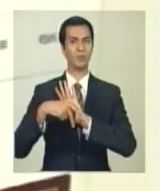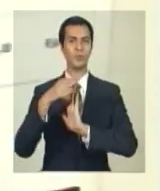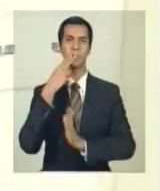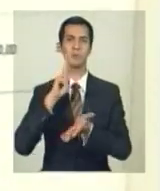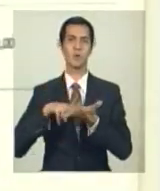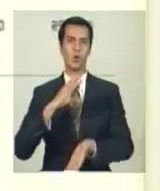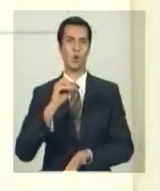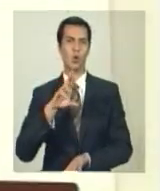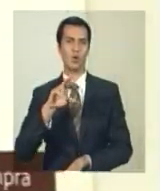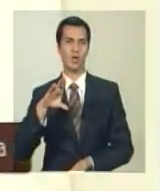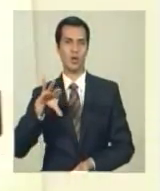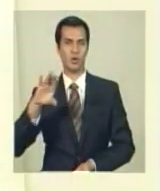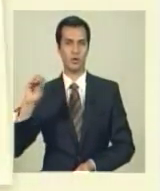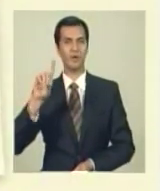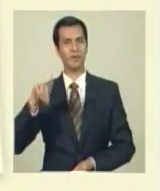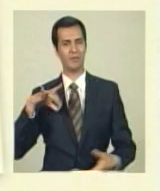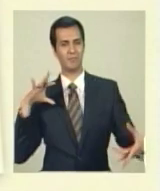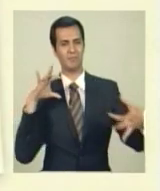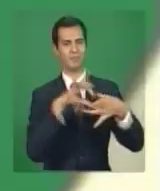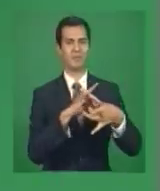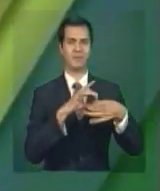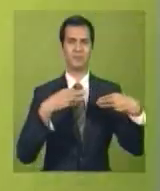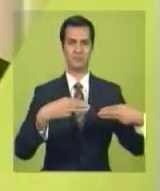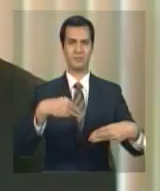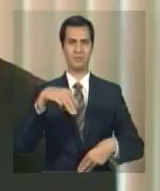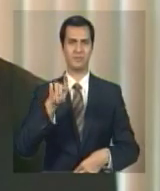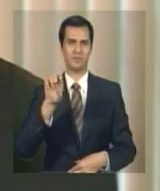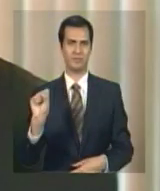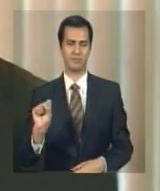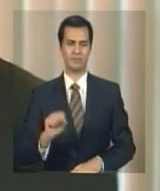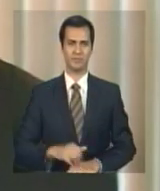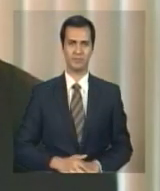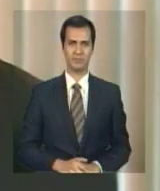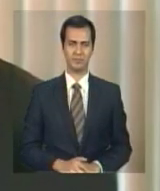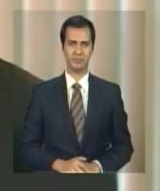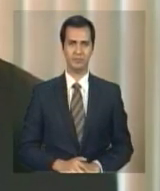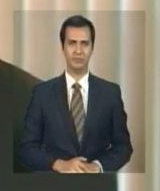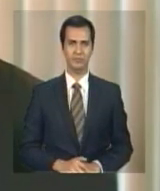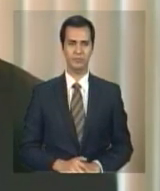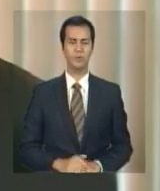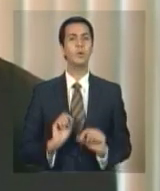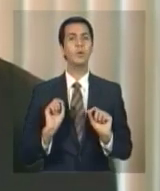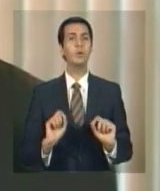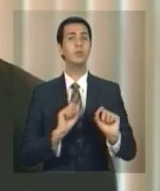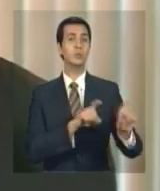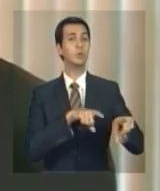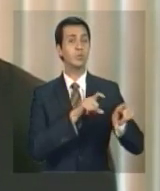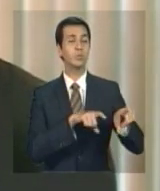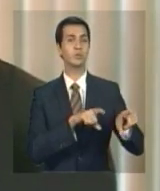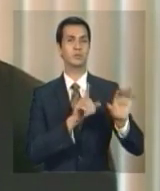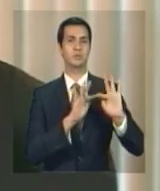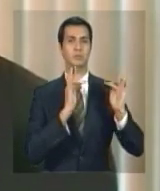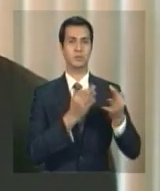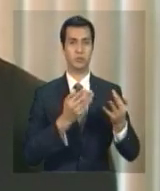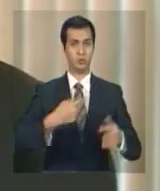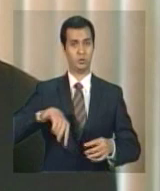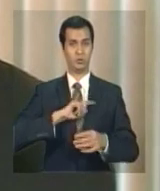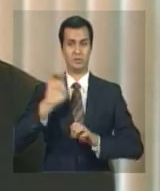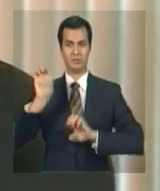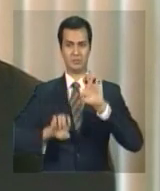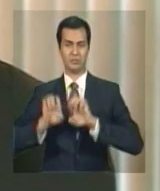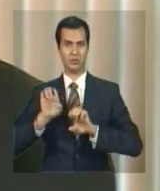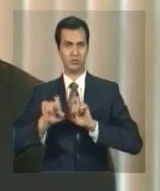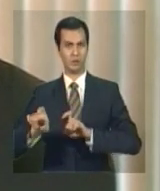inédita com o Ministério do Desenvolvimento Agrário. Da mesma forma que a agricultura familiar, os Correios estão em todos os